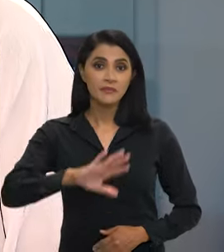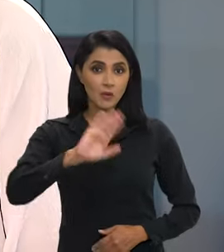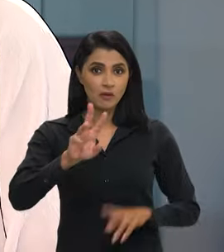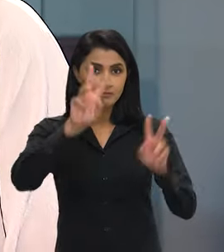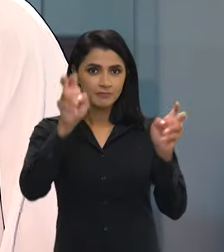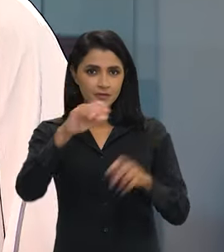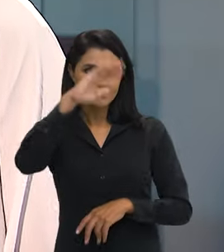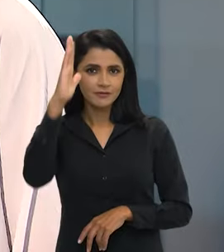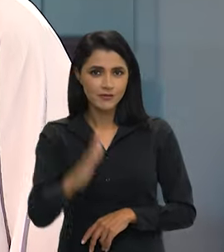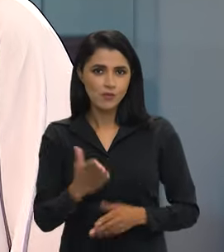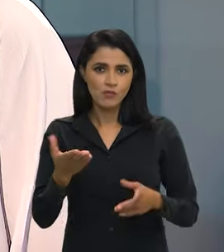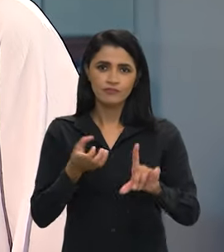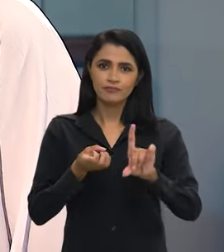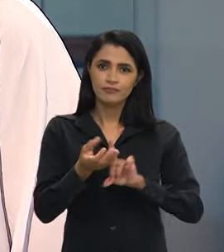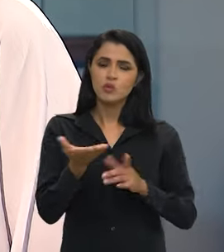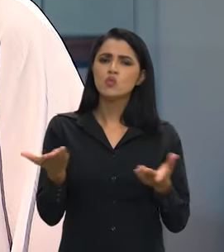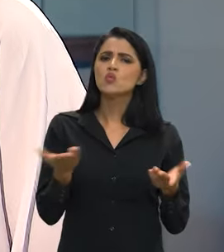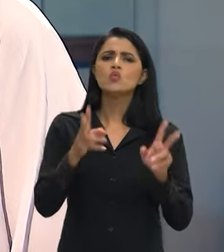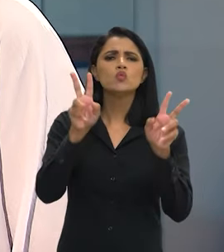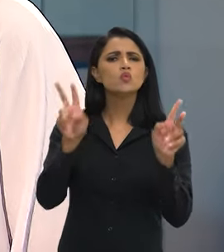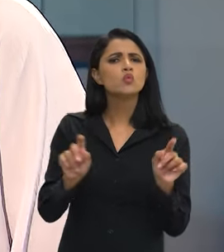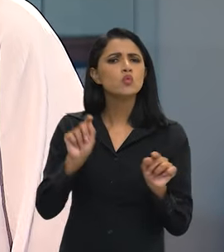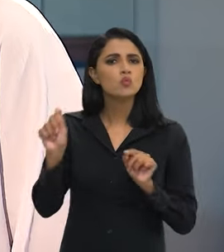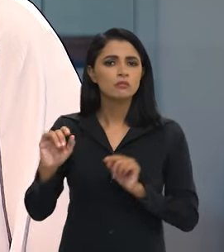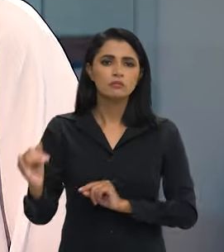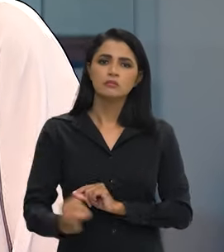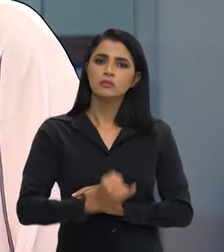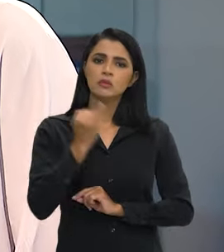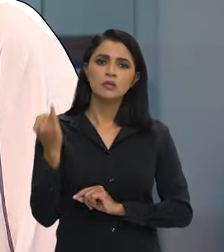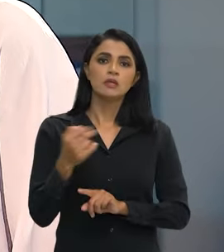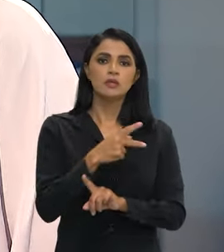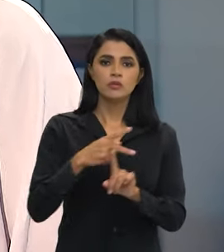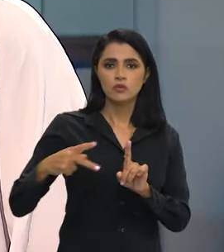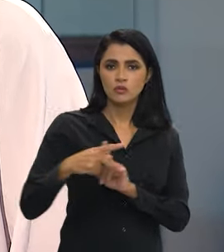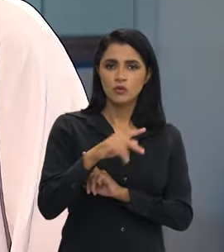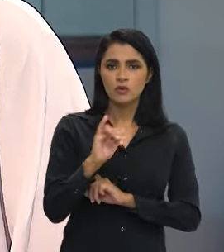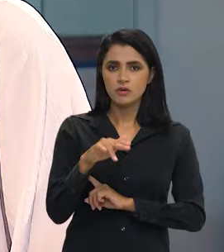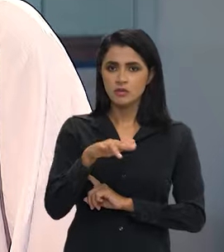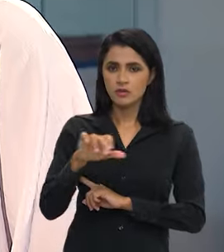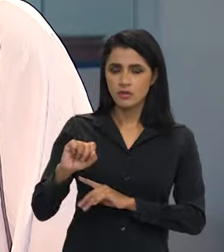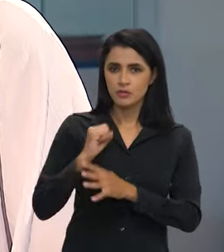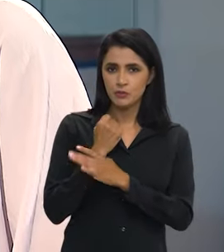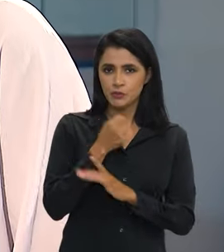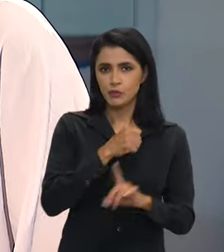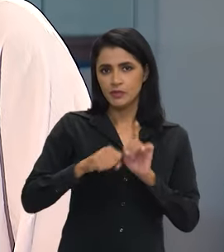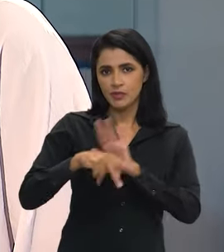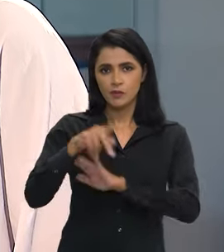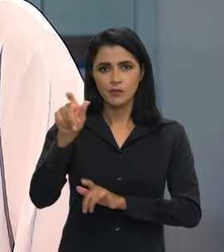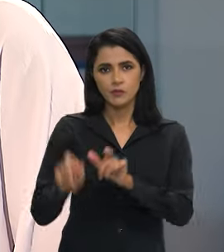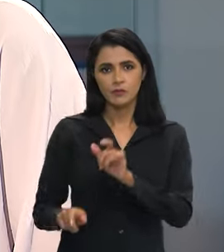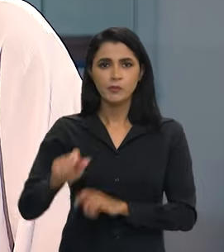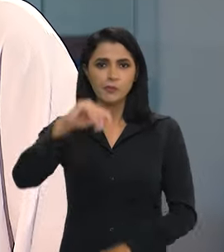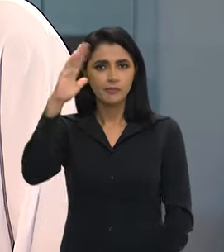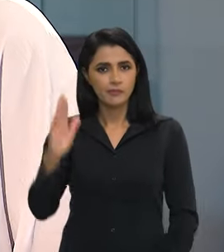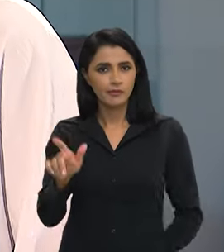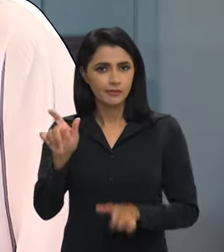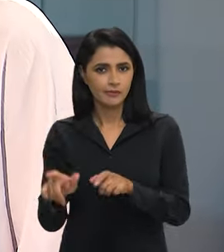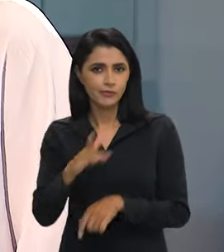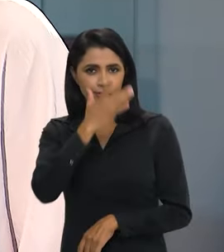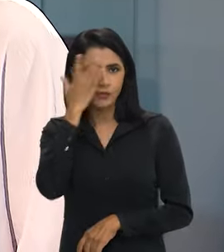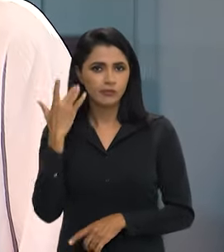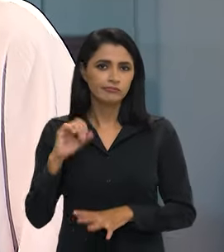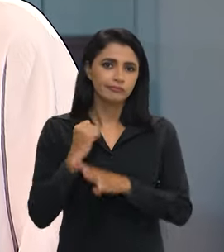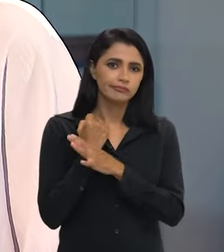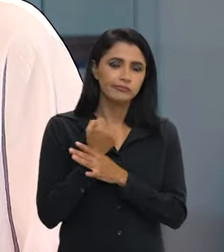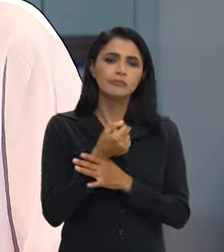Olá, o Brasil em Pauta está no ar e hoje nós vamos falar sobre a importância do Instituto Nacional do Seguro Social na vida dos brasileiros. É